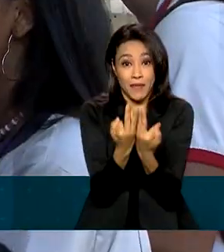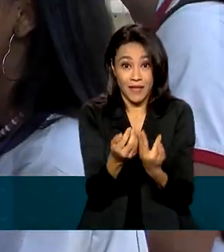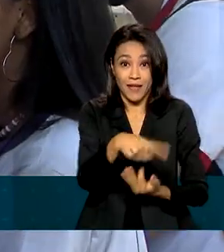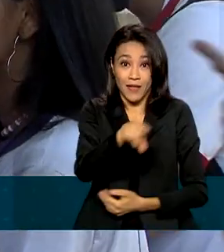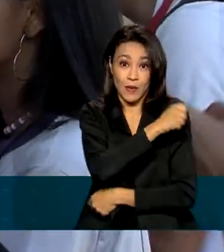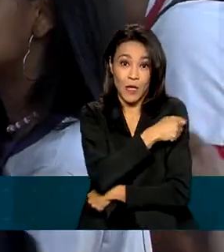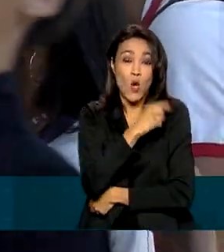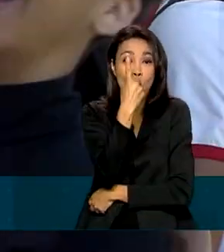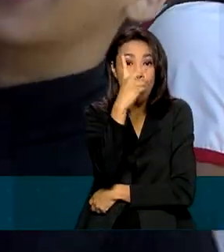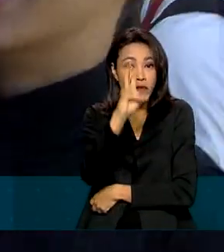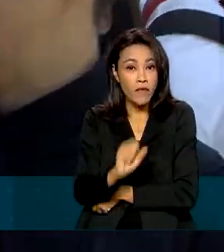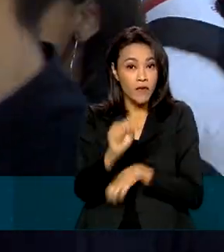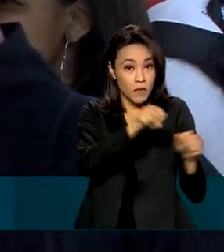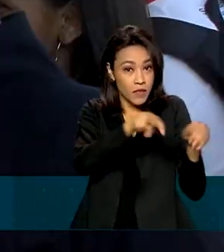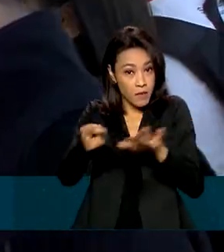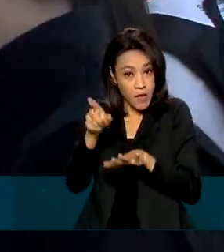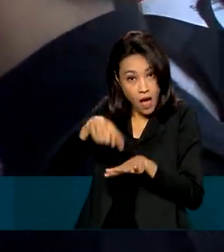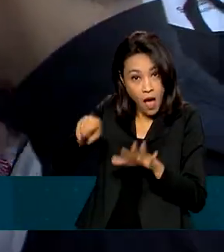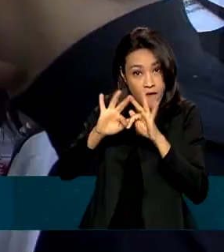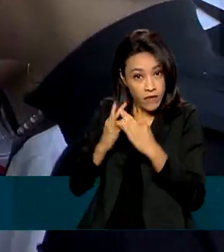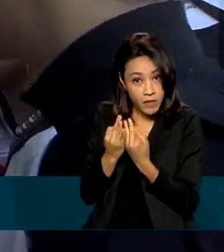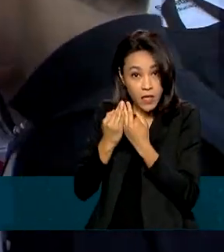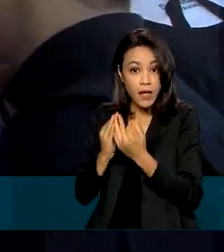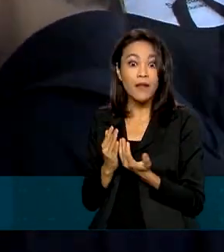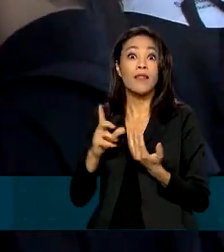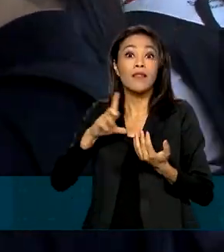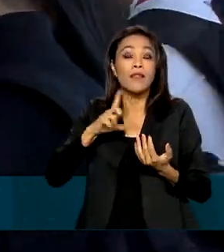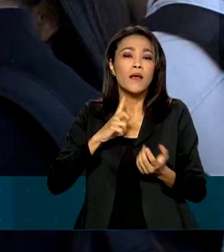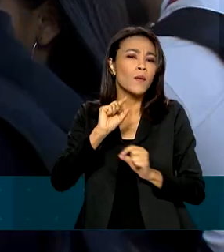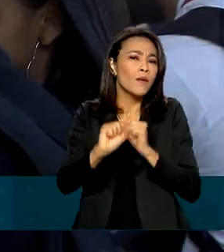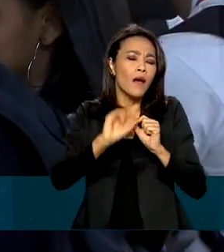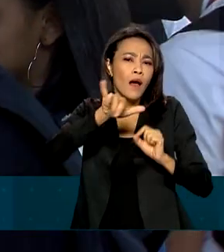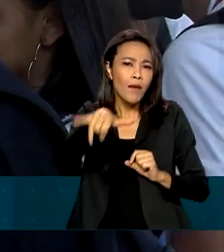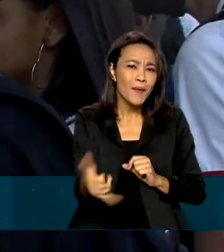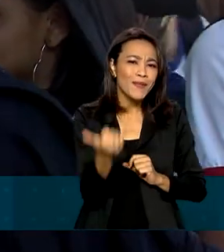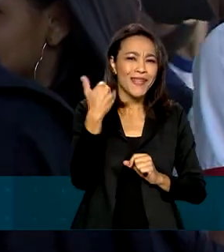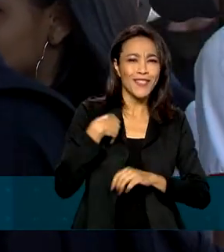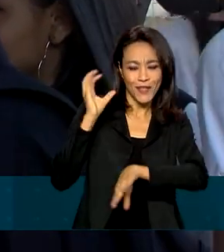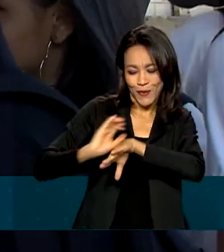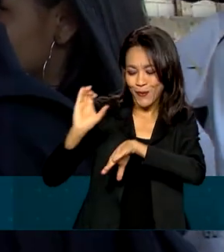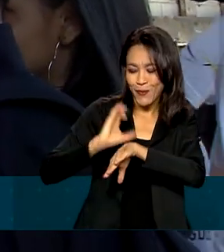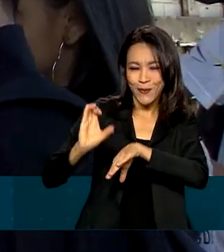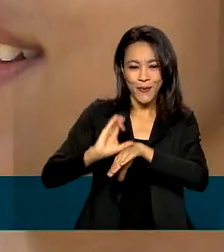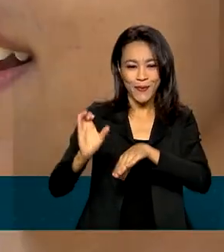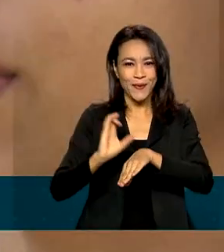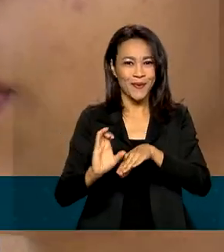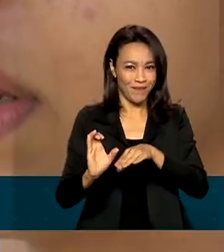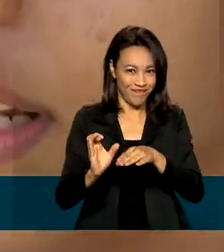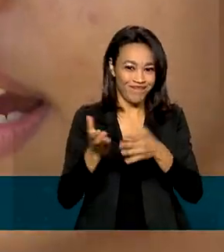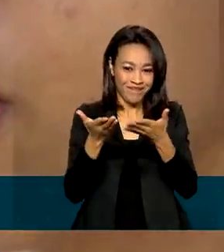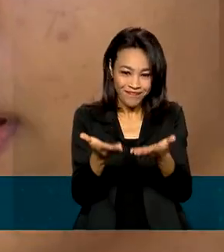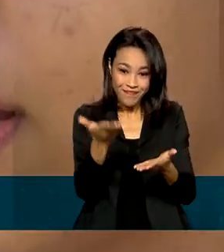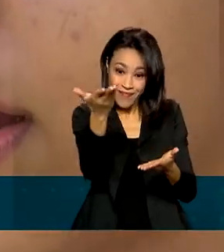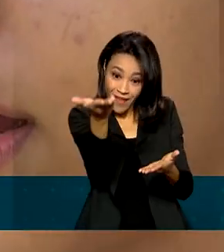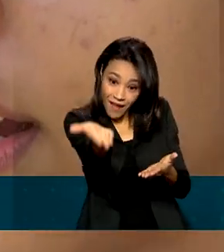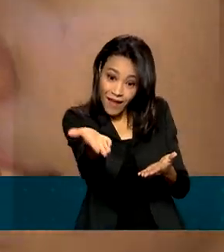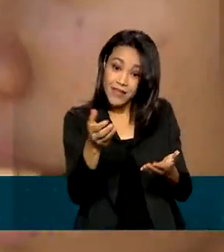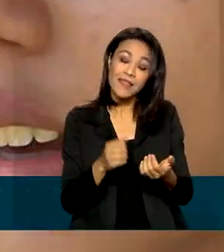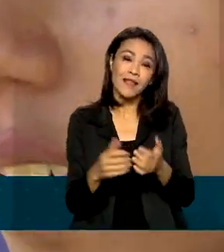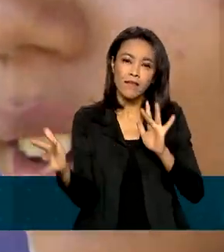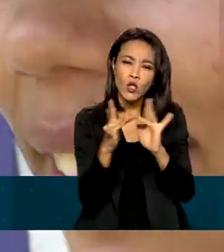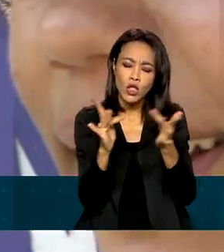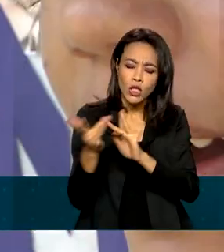vez por semana, esses familiares têm a oportunidade de fazer um curso na unidade. Essa interação